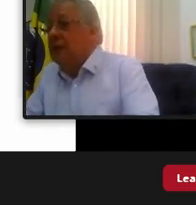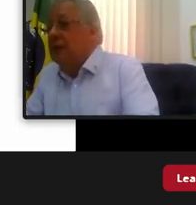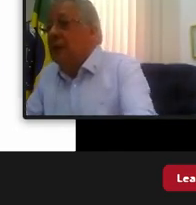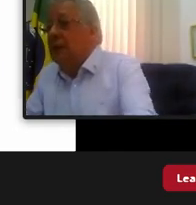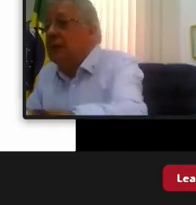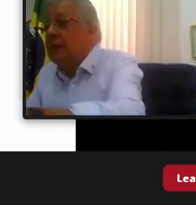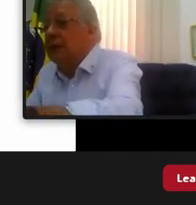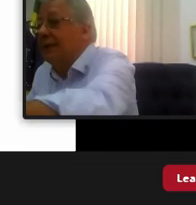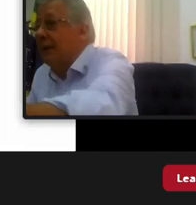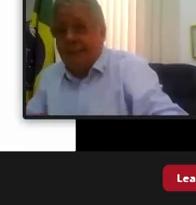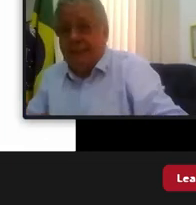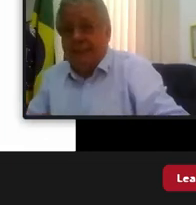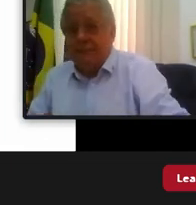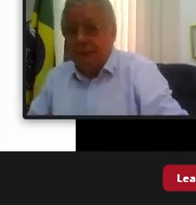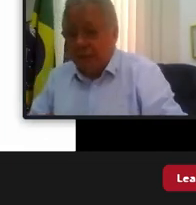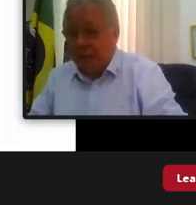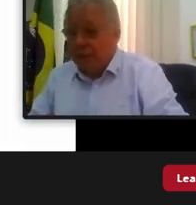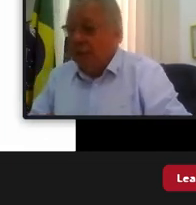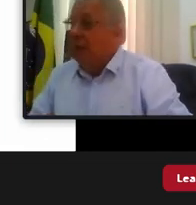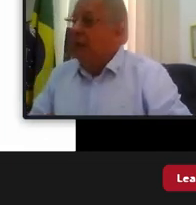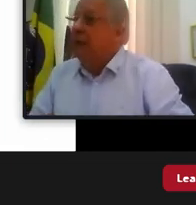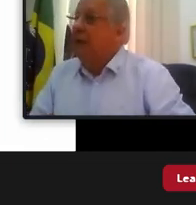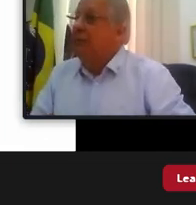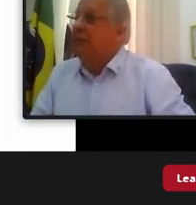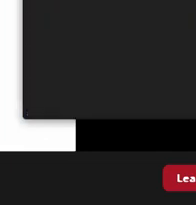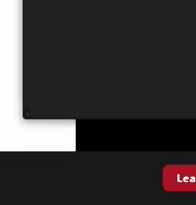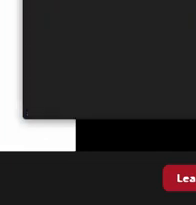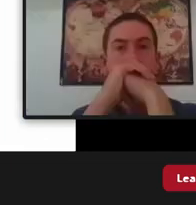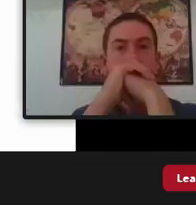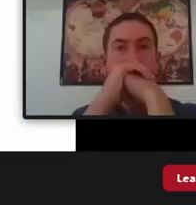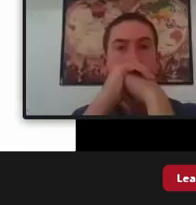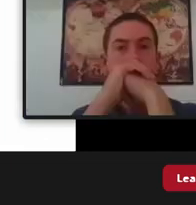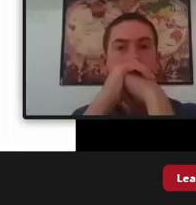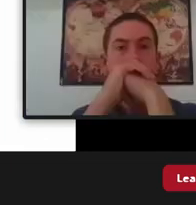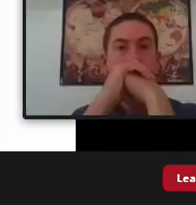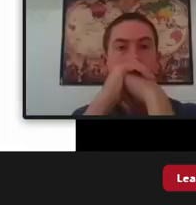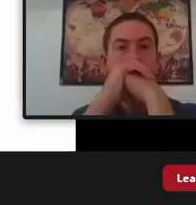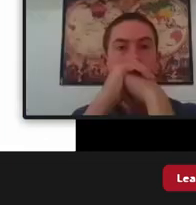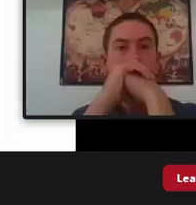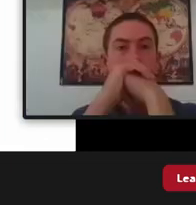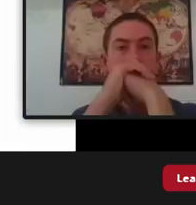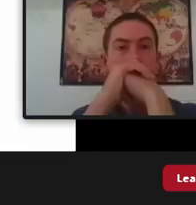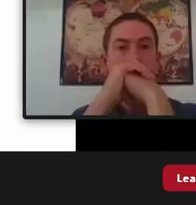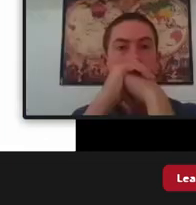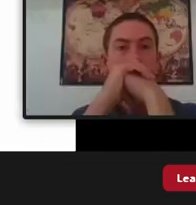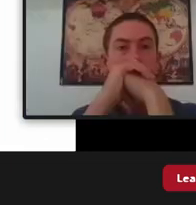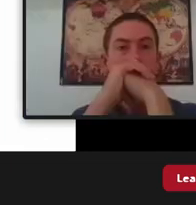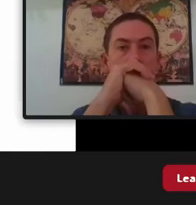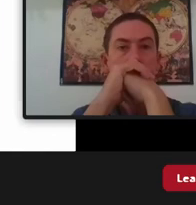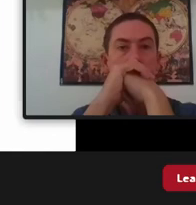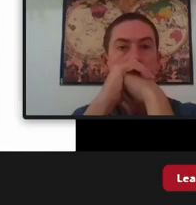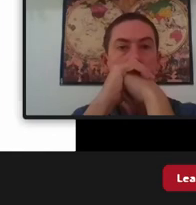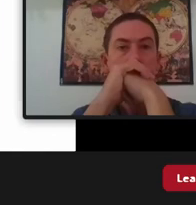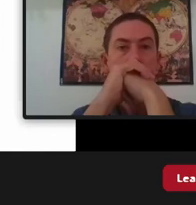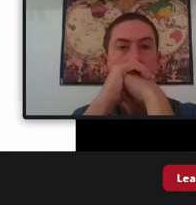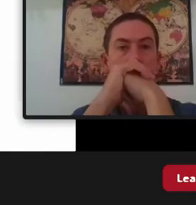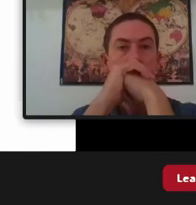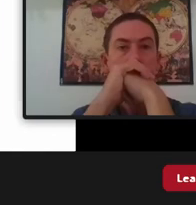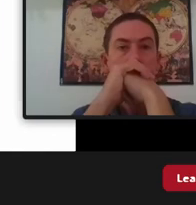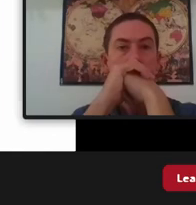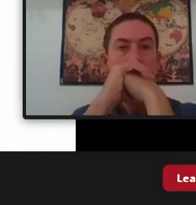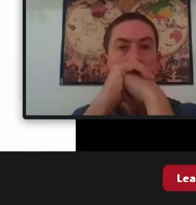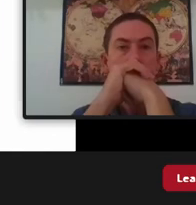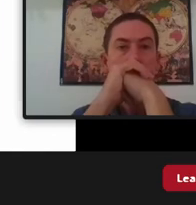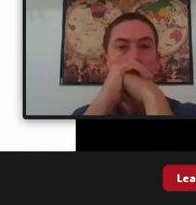lá é uma pergunta observação rápida primeiro é porque eu vi que na verdade a previsão é a rota 3 está